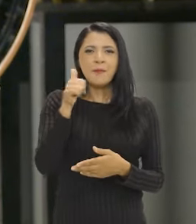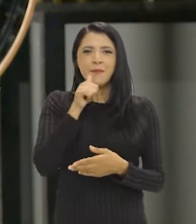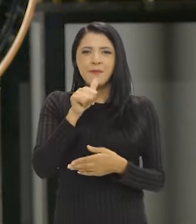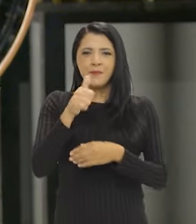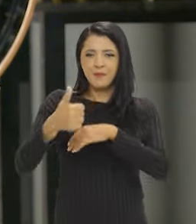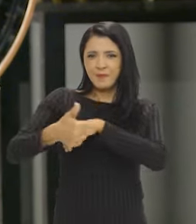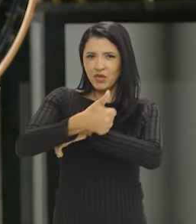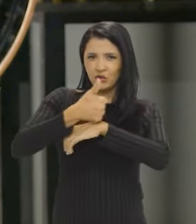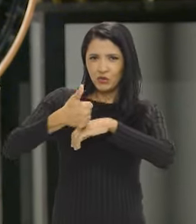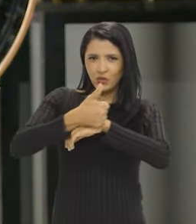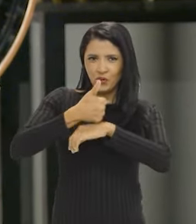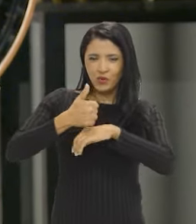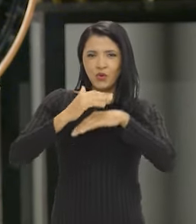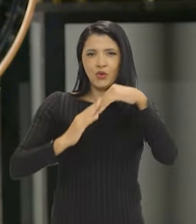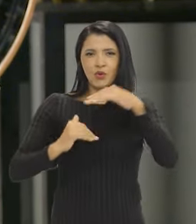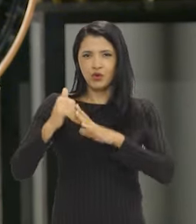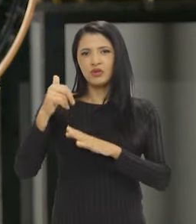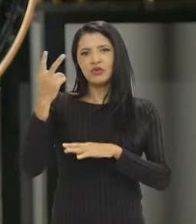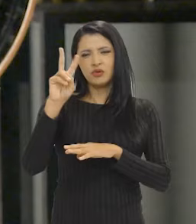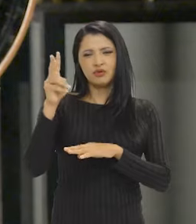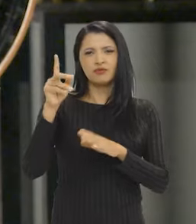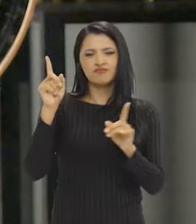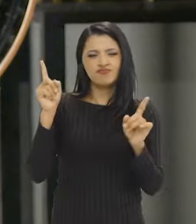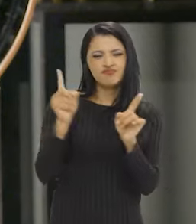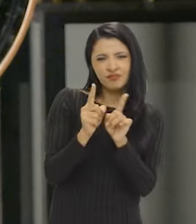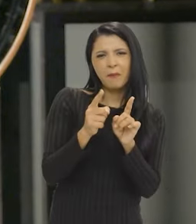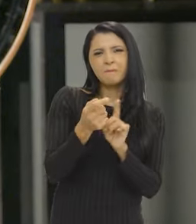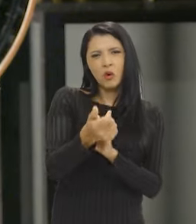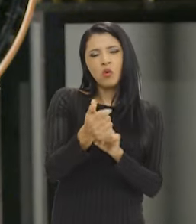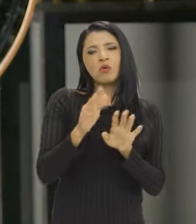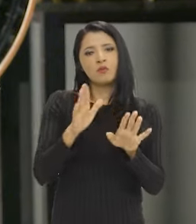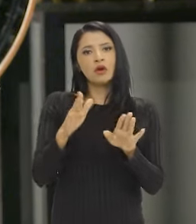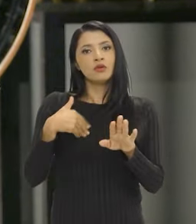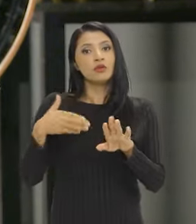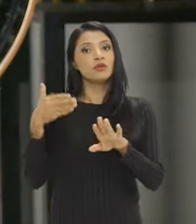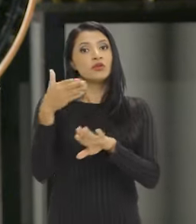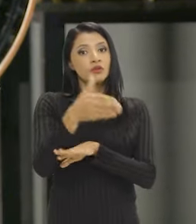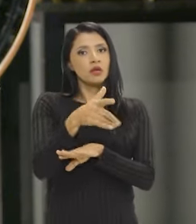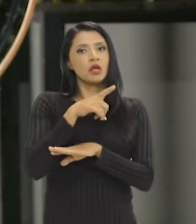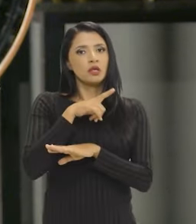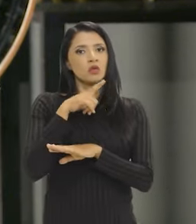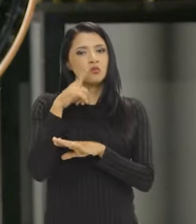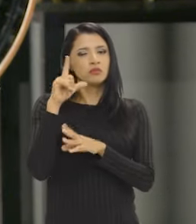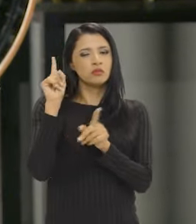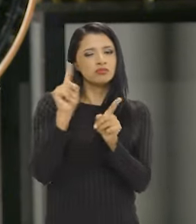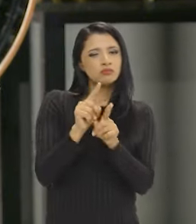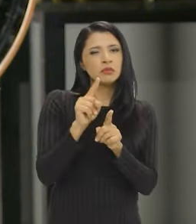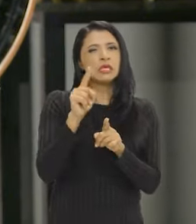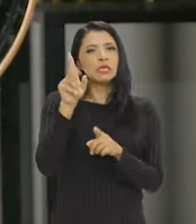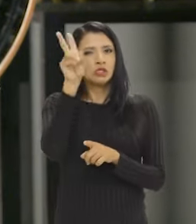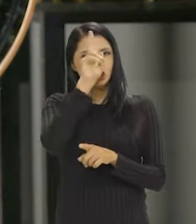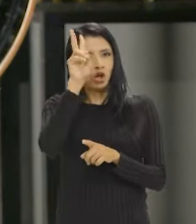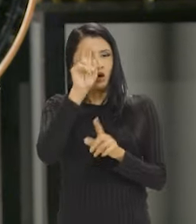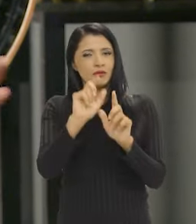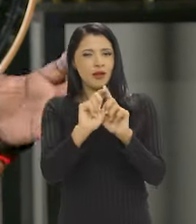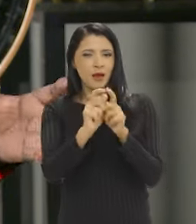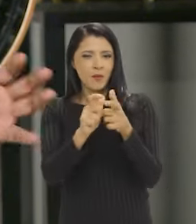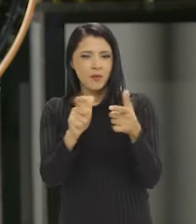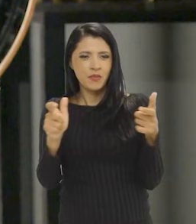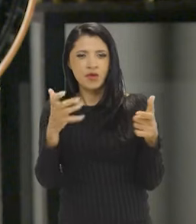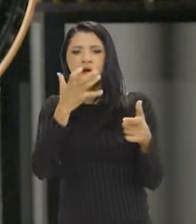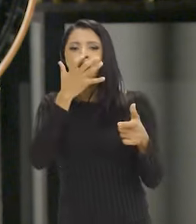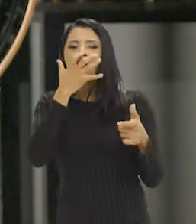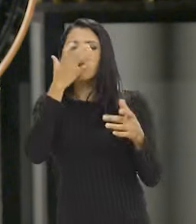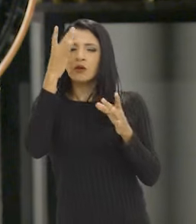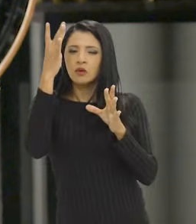para historiadores é um tempo muito curto, mas quando a gente entra numa microhistória, amplia